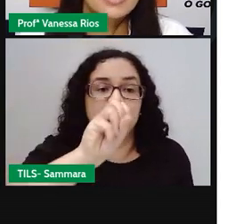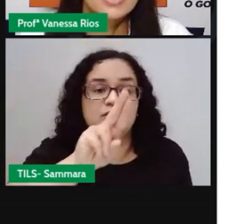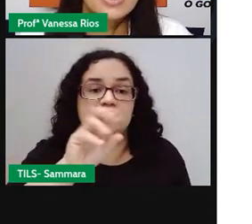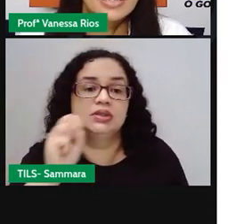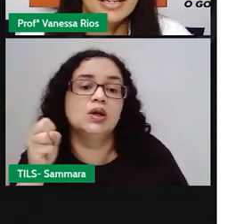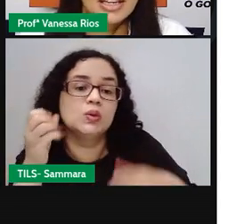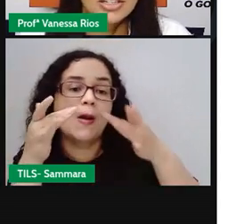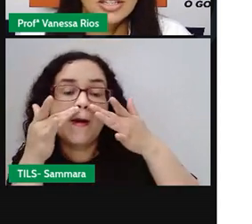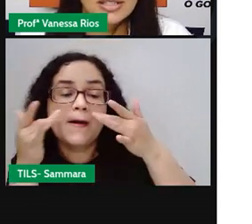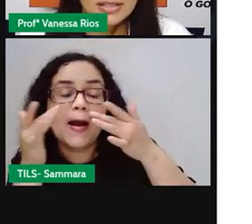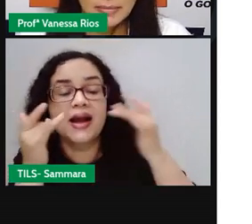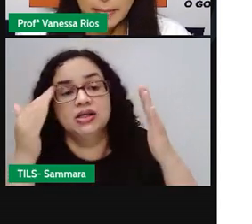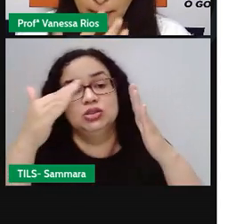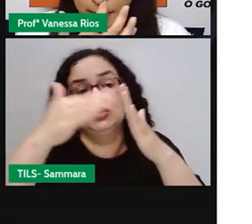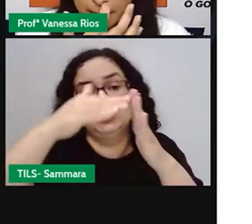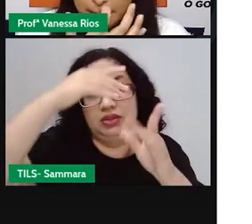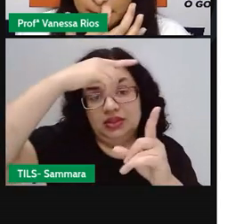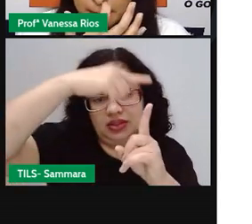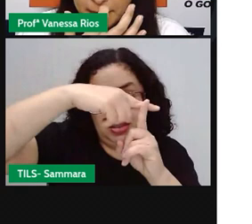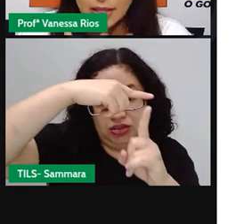teatros, as igrejas,